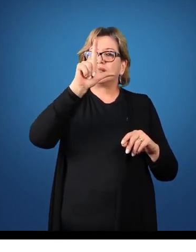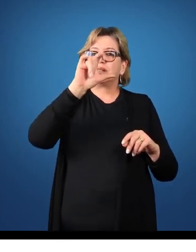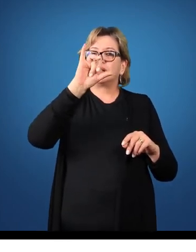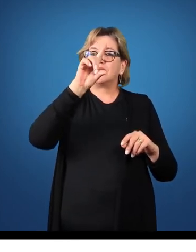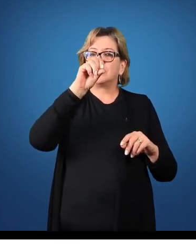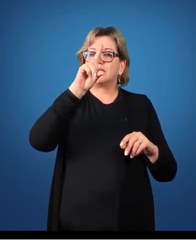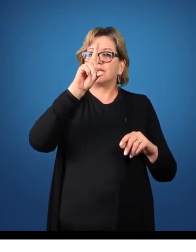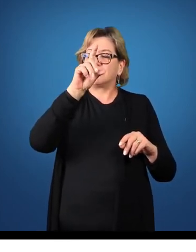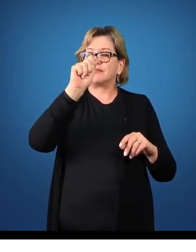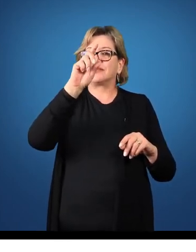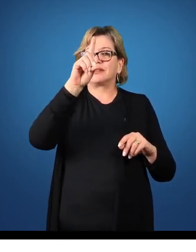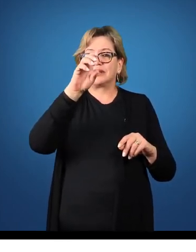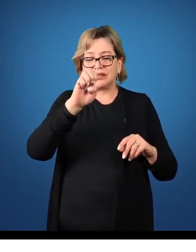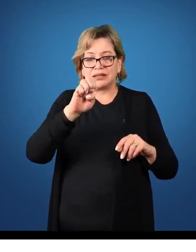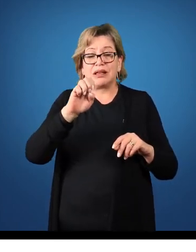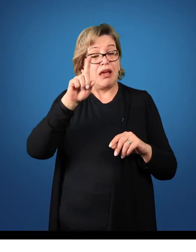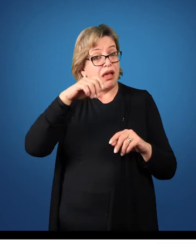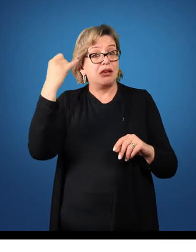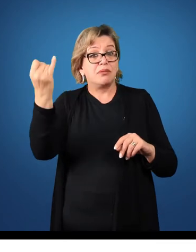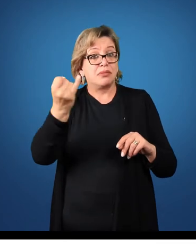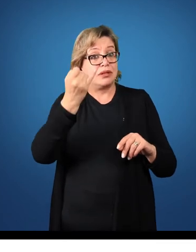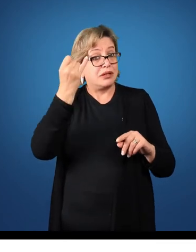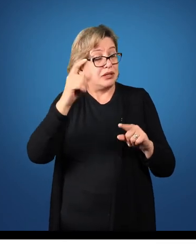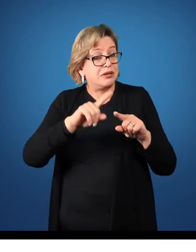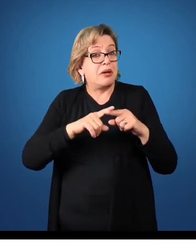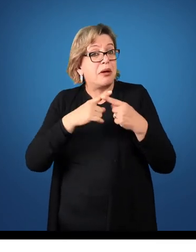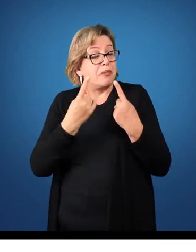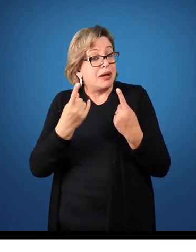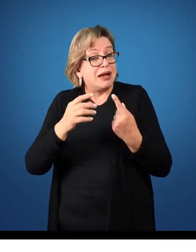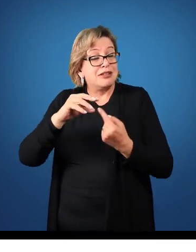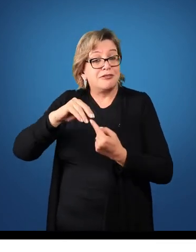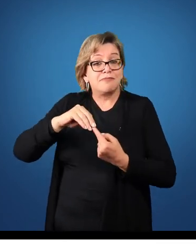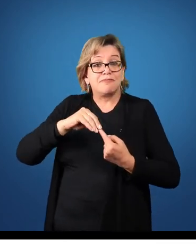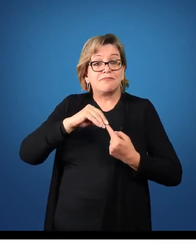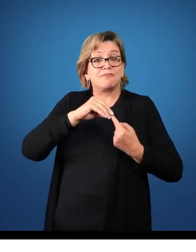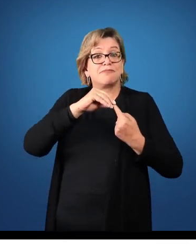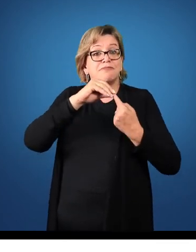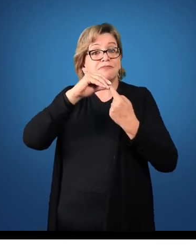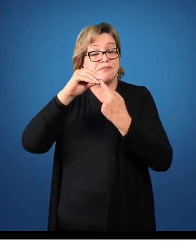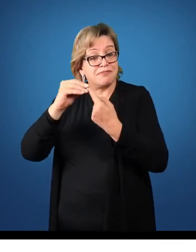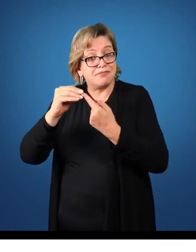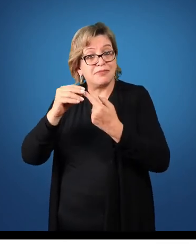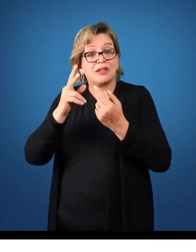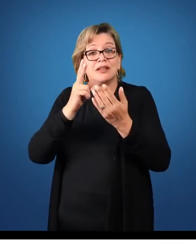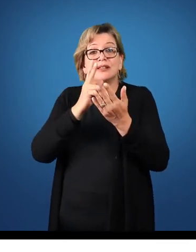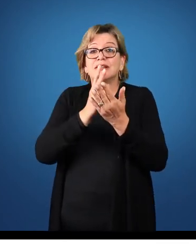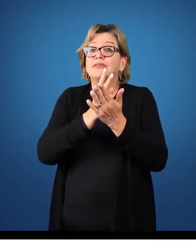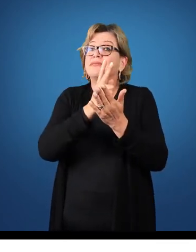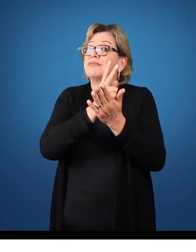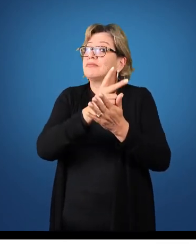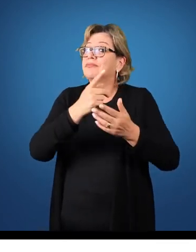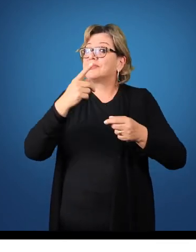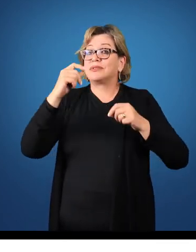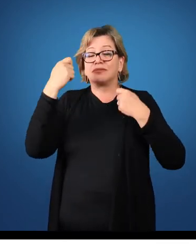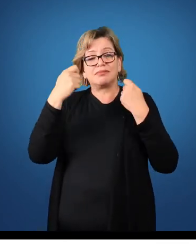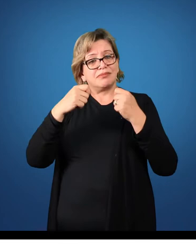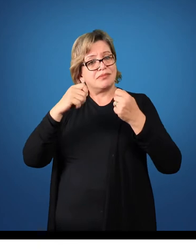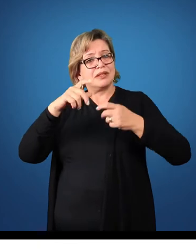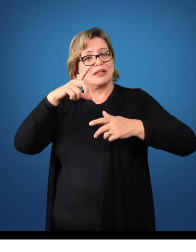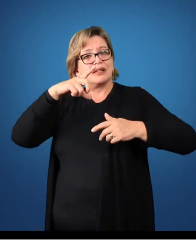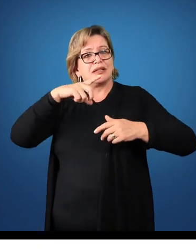para a empresa. Porque eu posso ter uma empresa com disponibilidade financeira, mas que